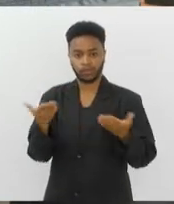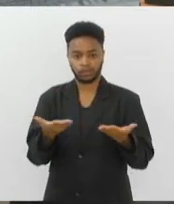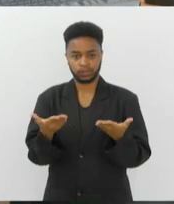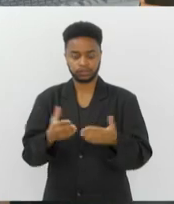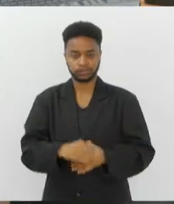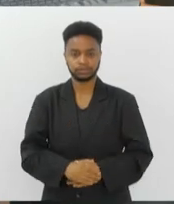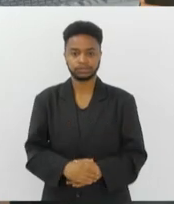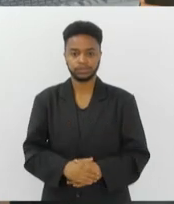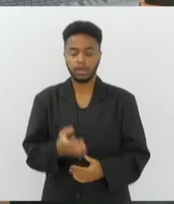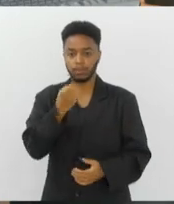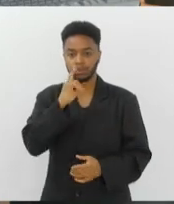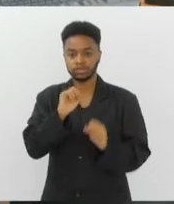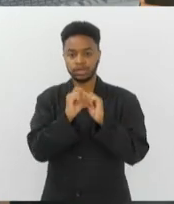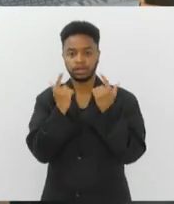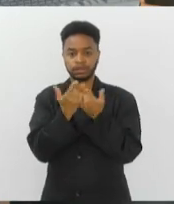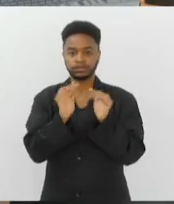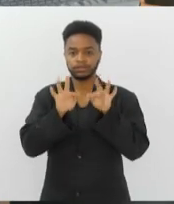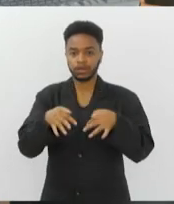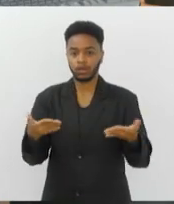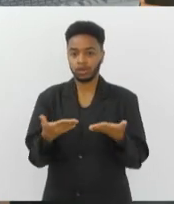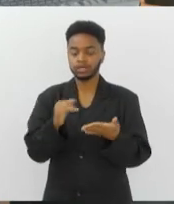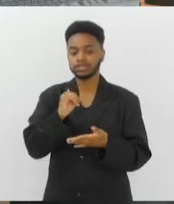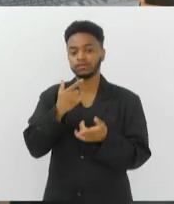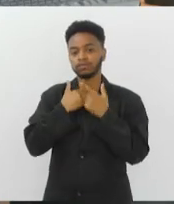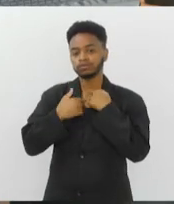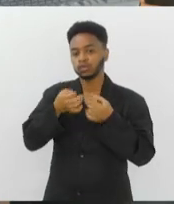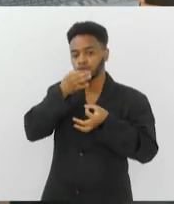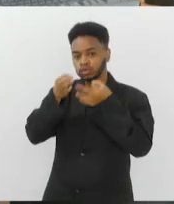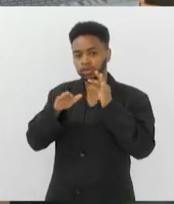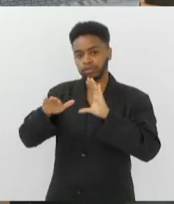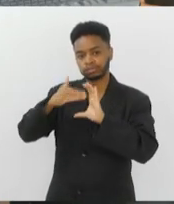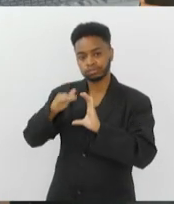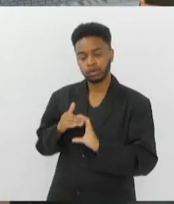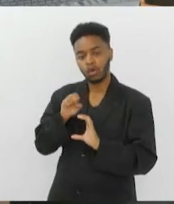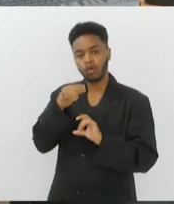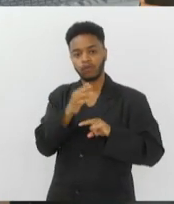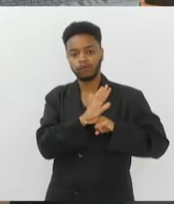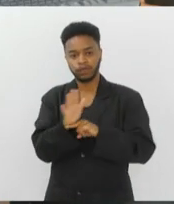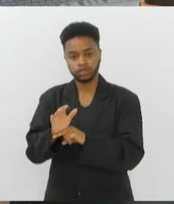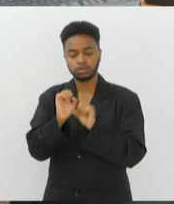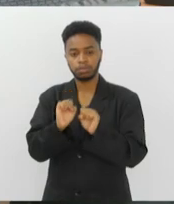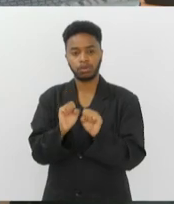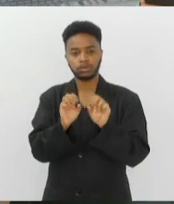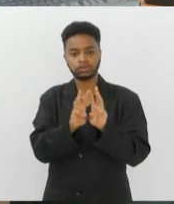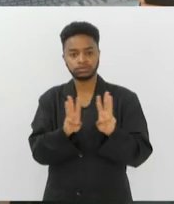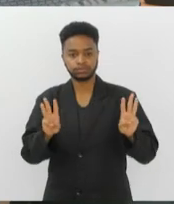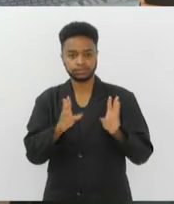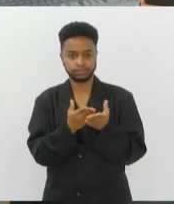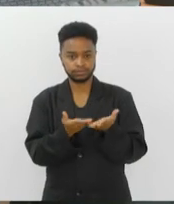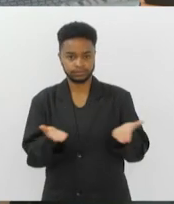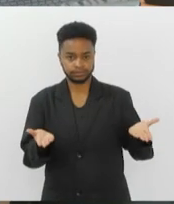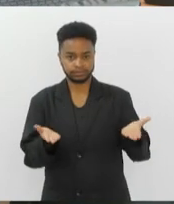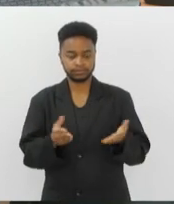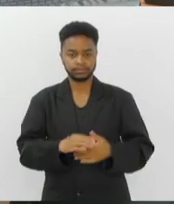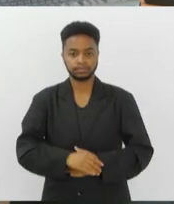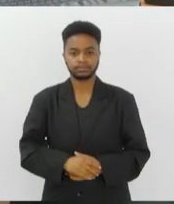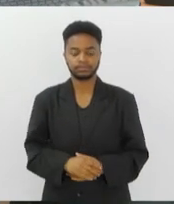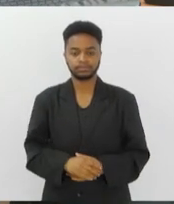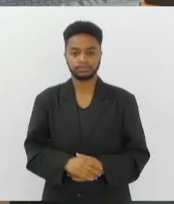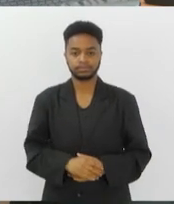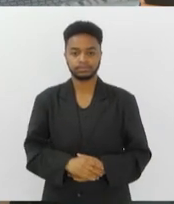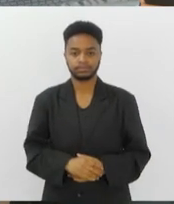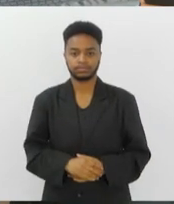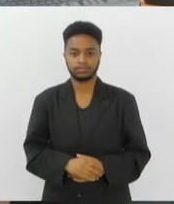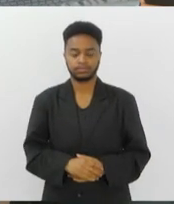O Bom Dia Alerja termina aqui. Se você quiser enviar sugestões ou vídeos aí da sua cidade, é só acessar nosso e-mail tvalerja, arroba, alerja